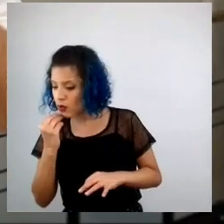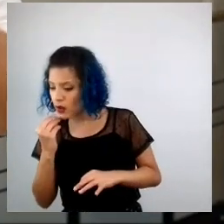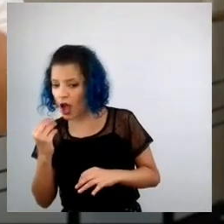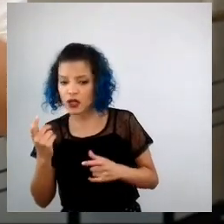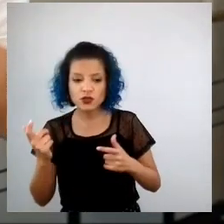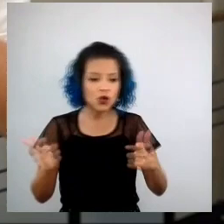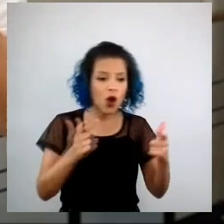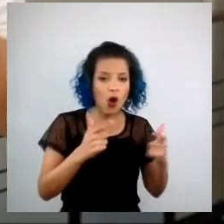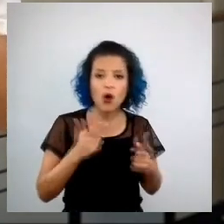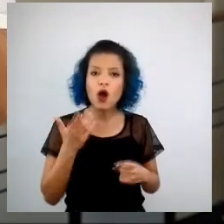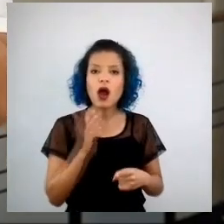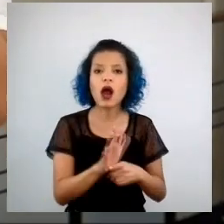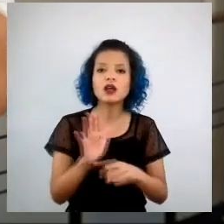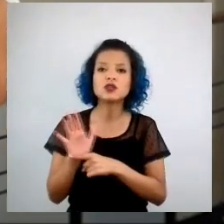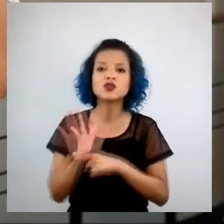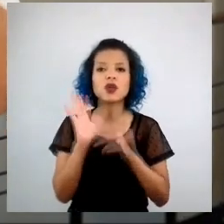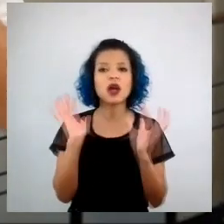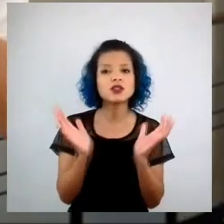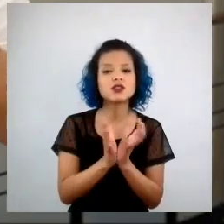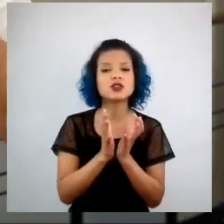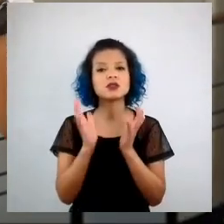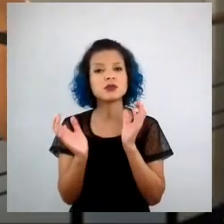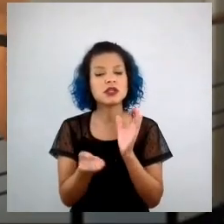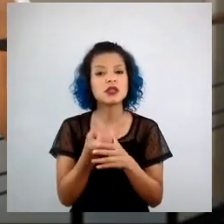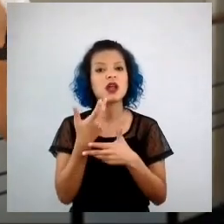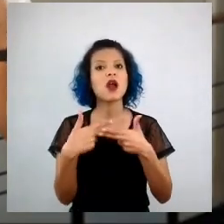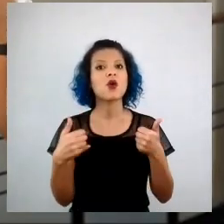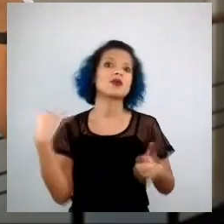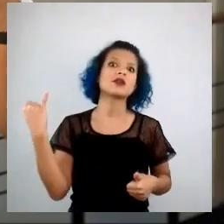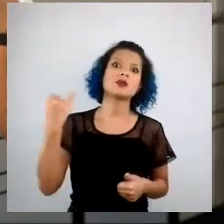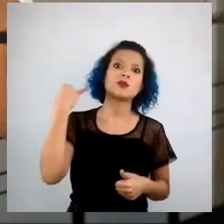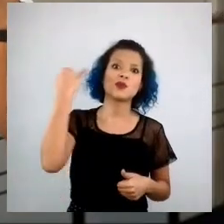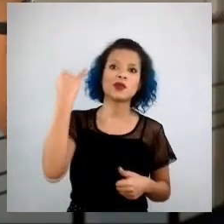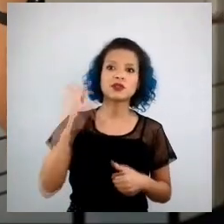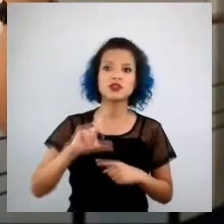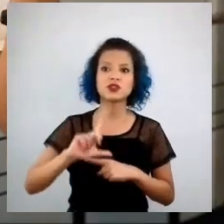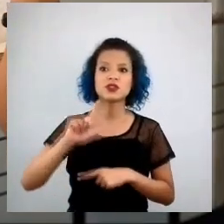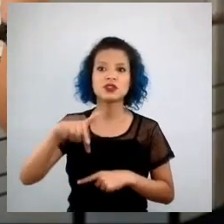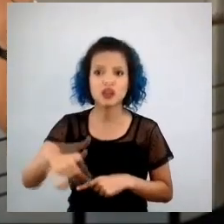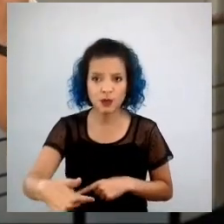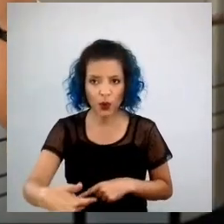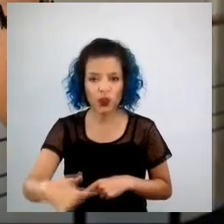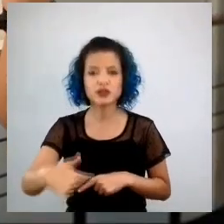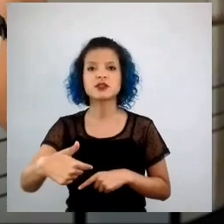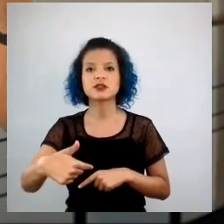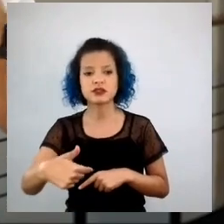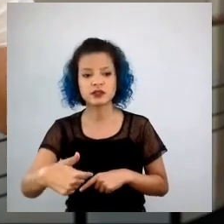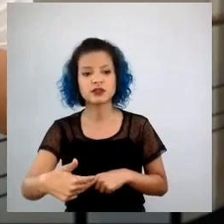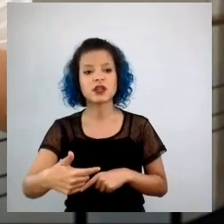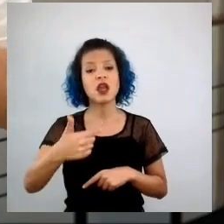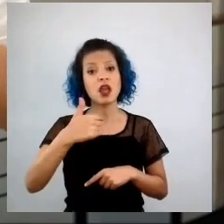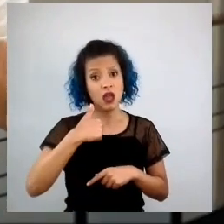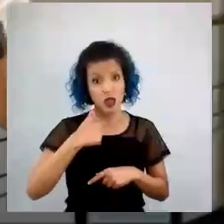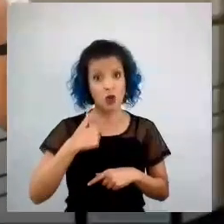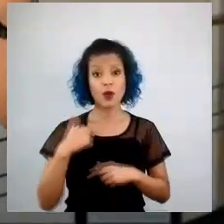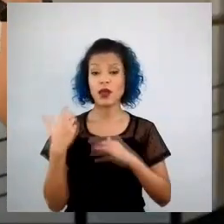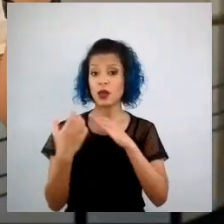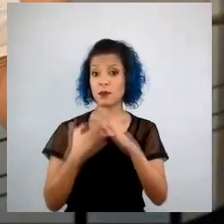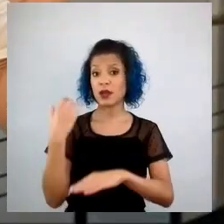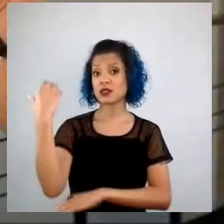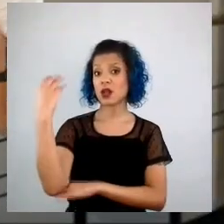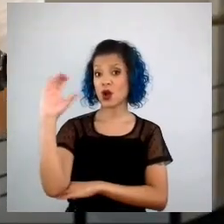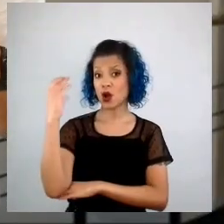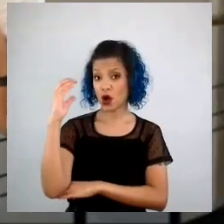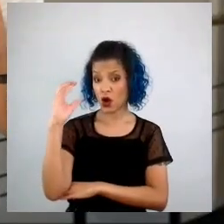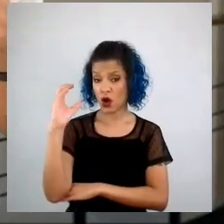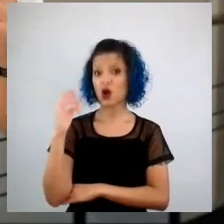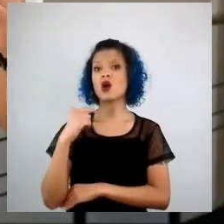times como um todo a criar coisas mais relevantes. E, logo em seguida, também na Coca-Cola, onde eu passei sete anos liderando o time